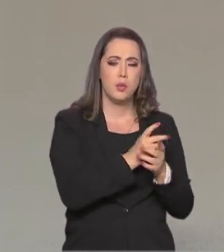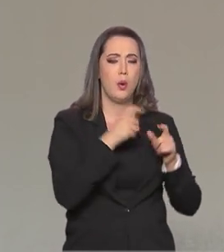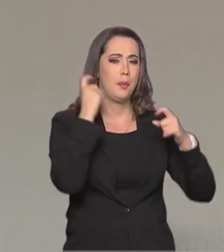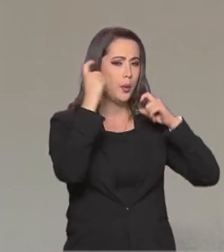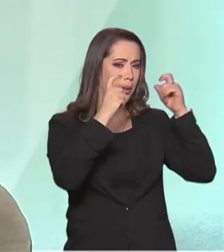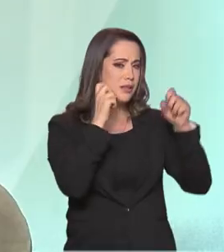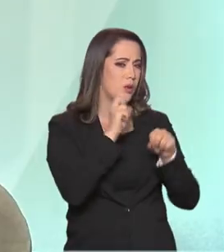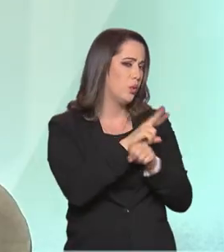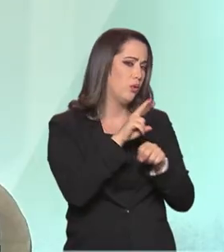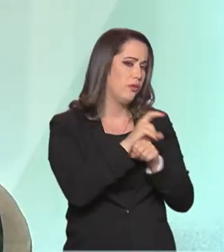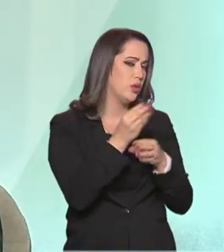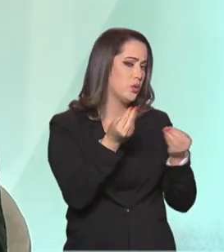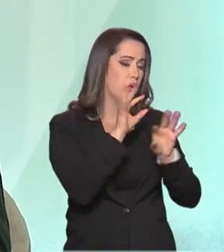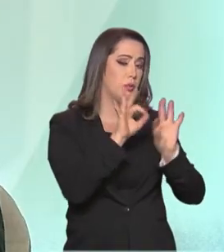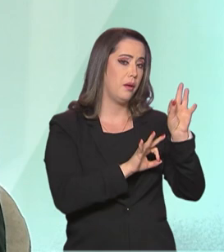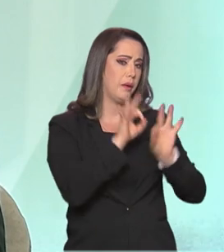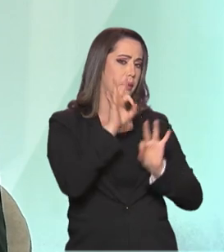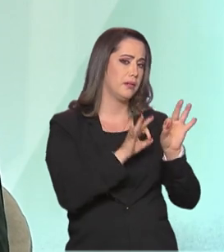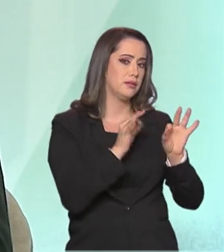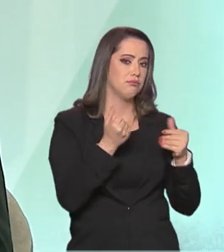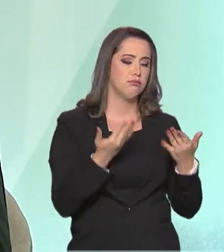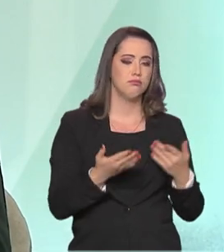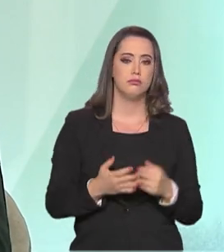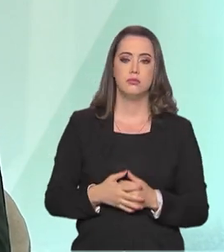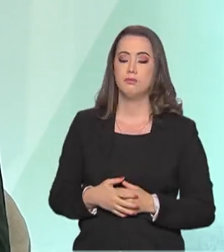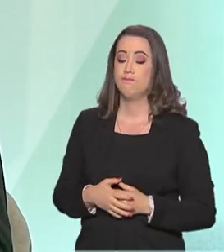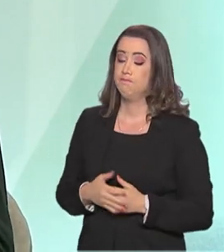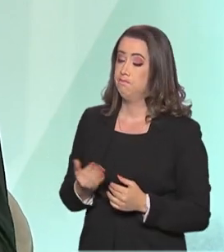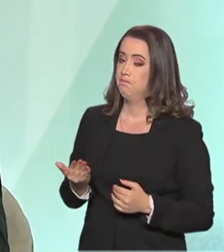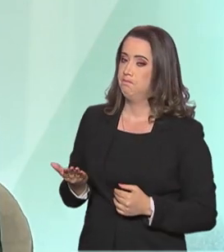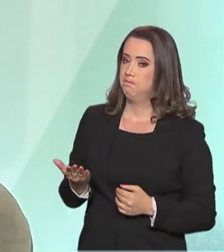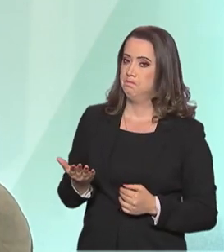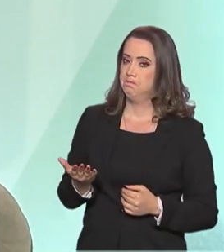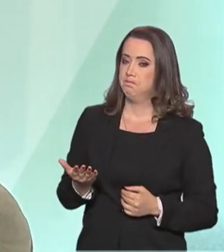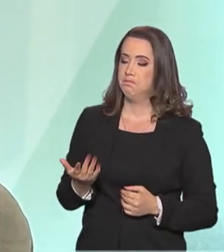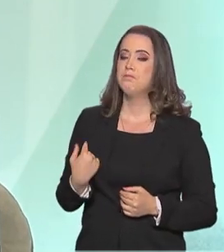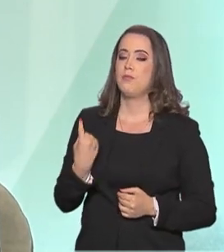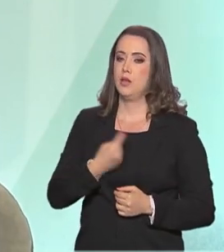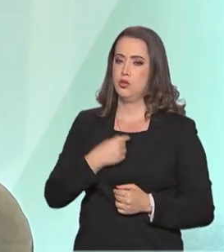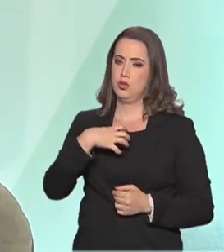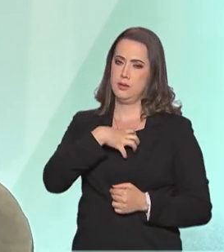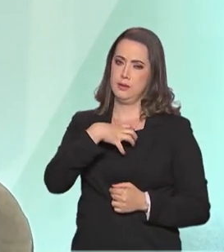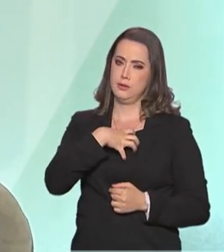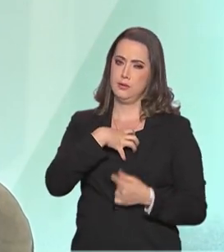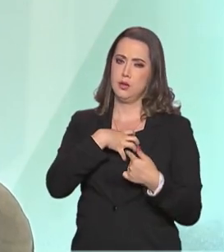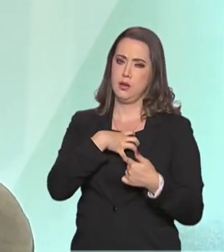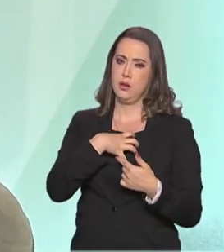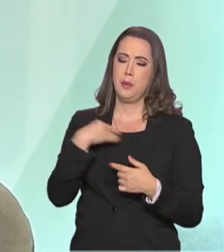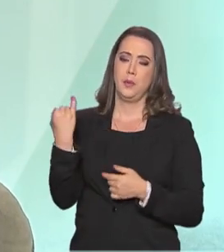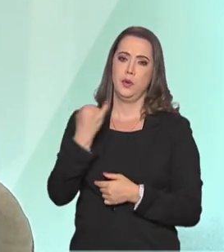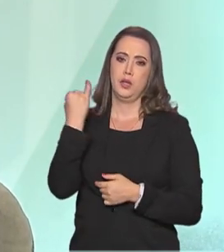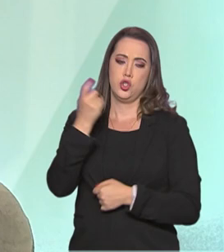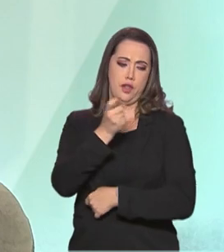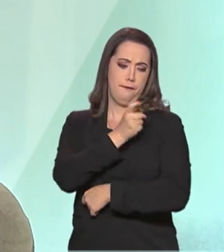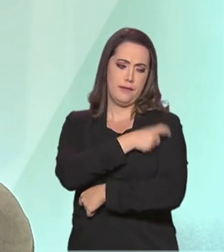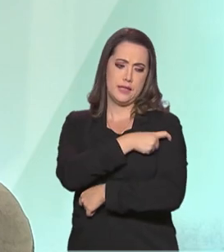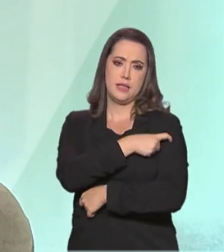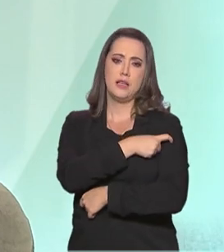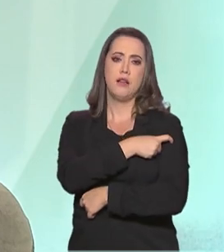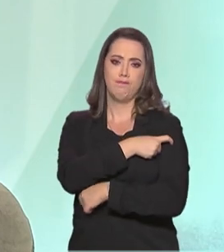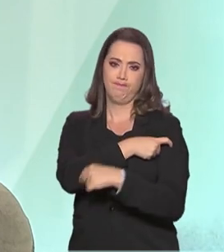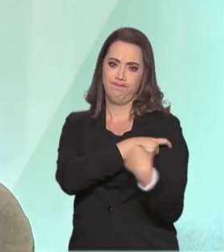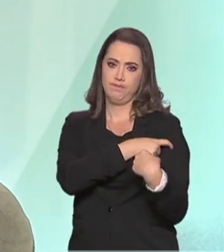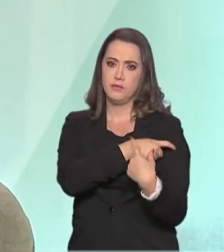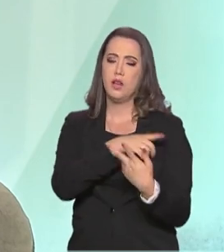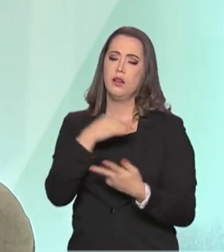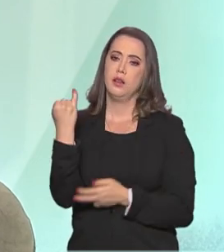vírus? A gente teve essa sensação muito bacana da entrega da vacina e ver a vacinação dos atletas,